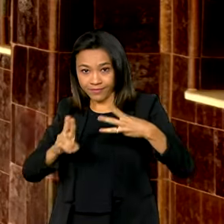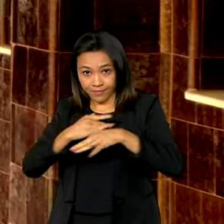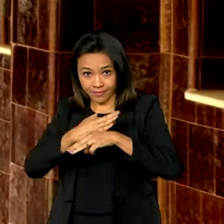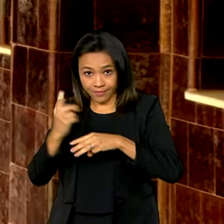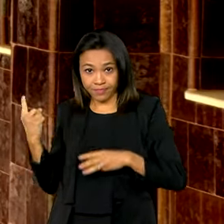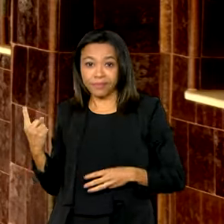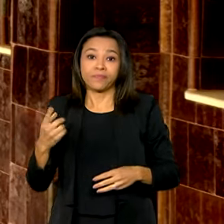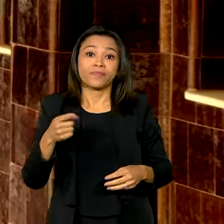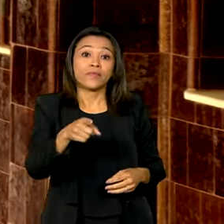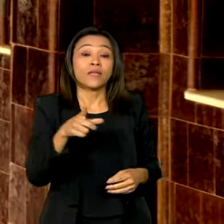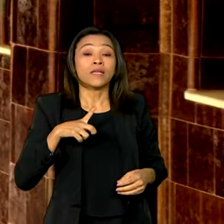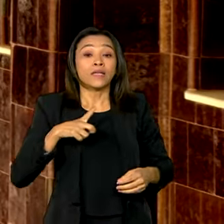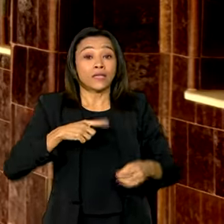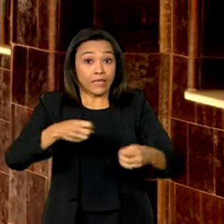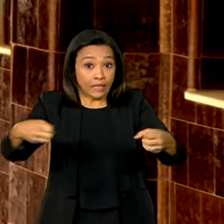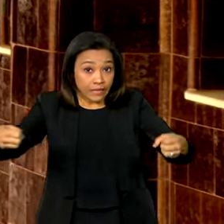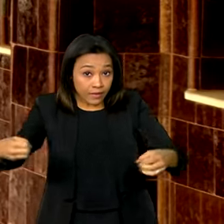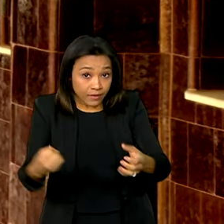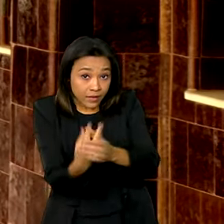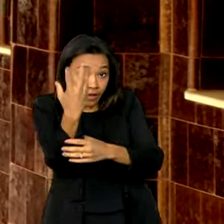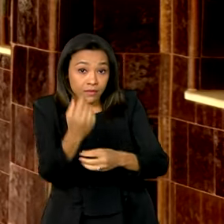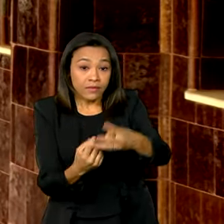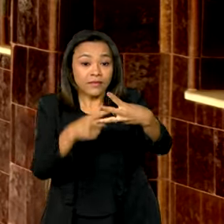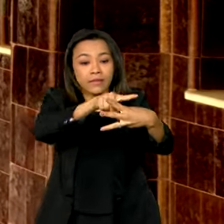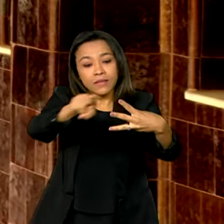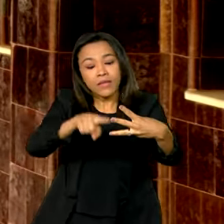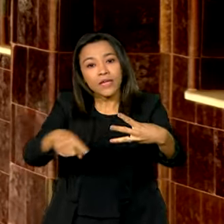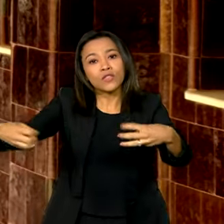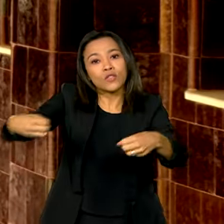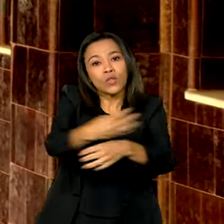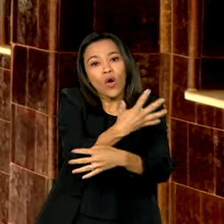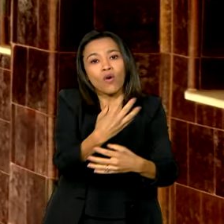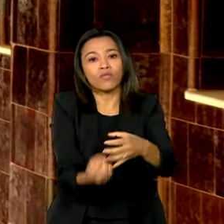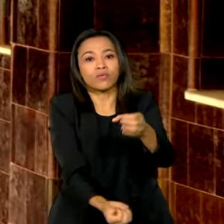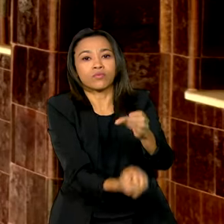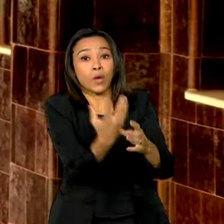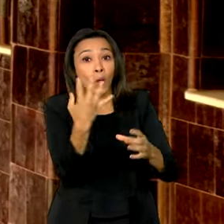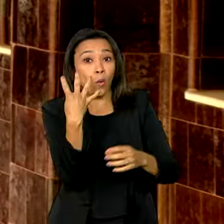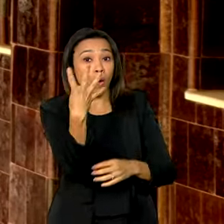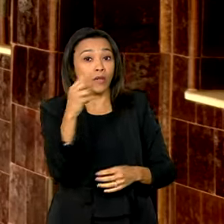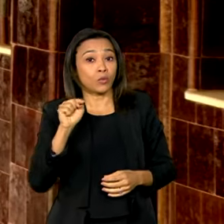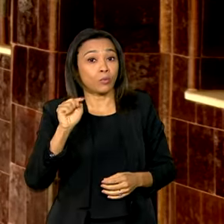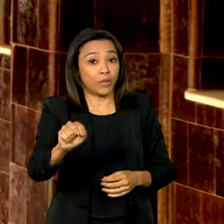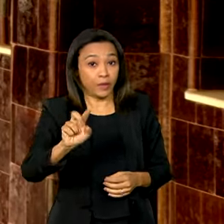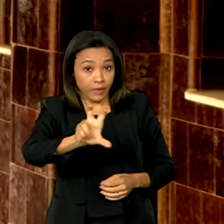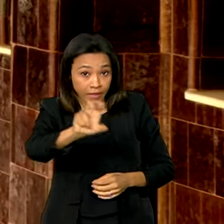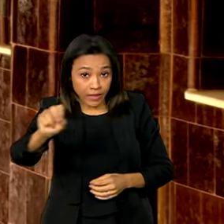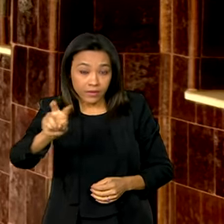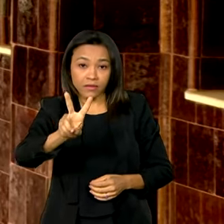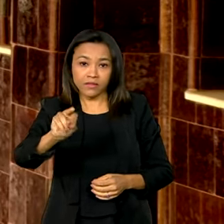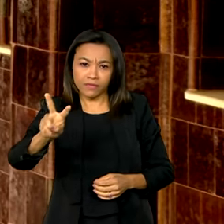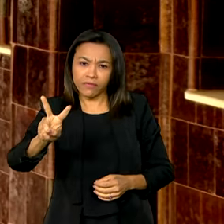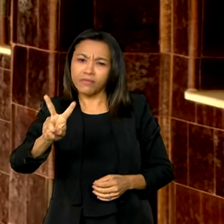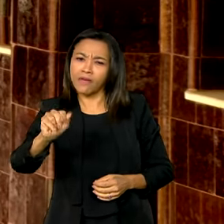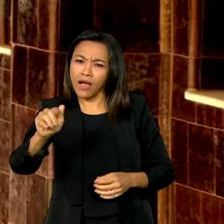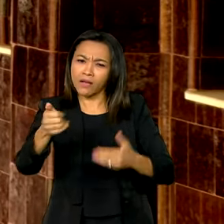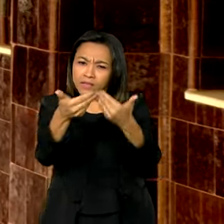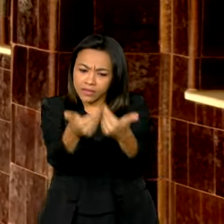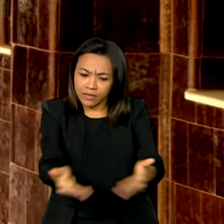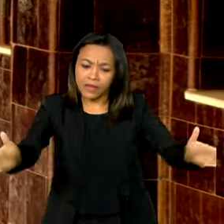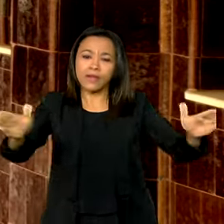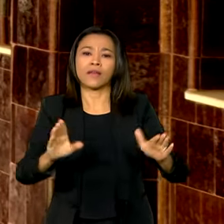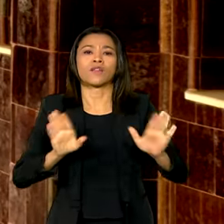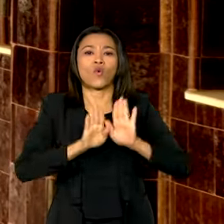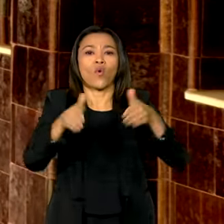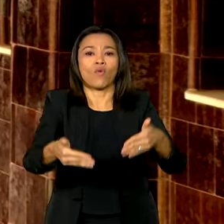Com a criação dos três novos campi, serão geradas ao todo 4.200 vagas, com foco nos cursos técnicos integrados